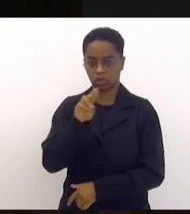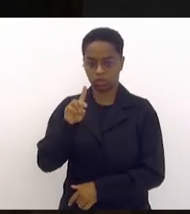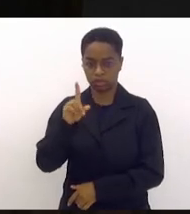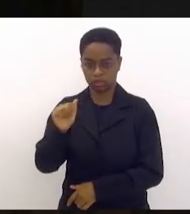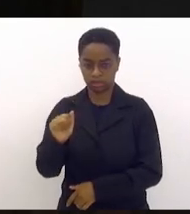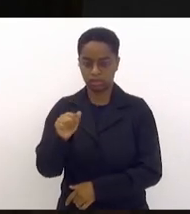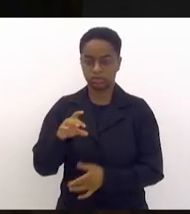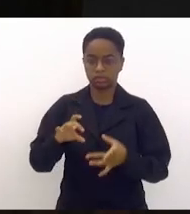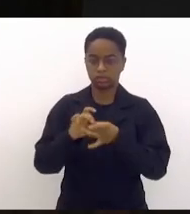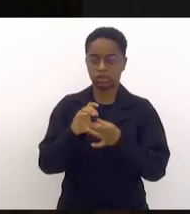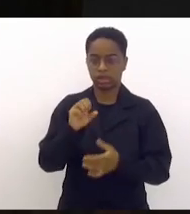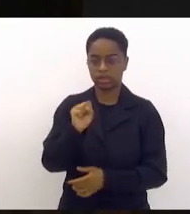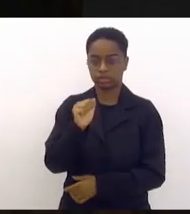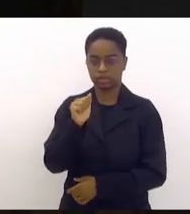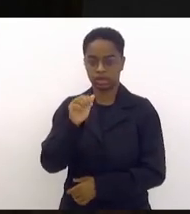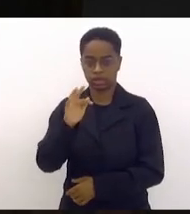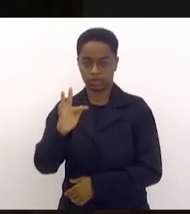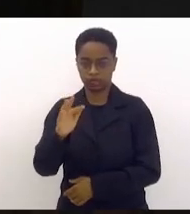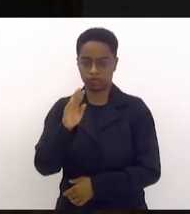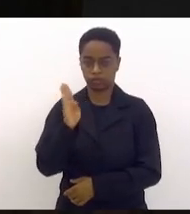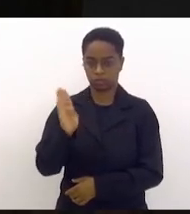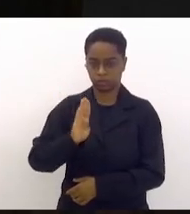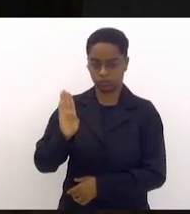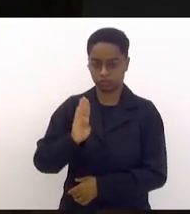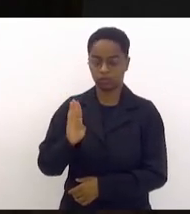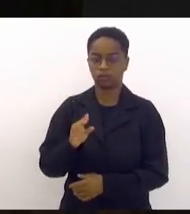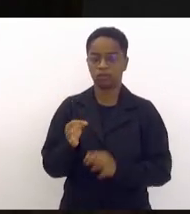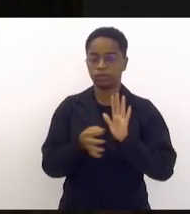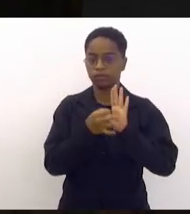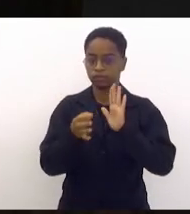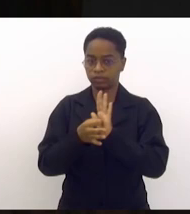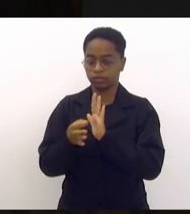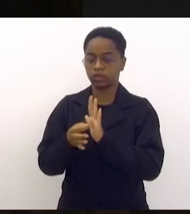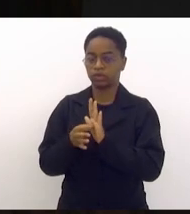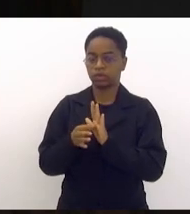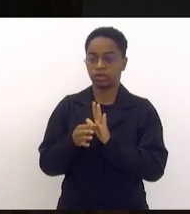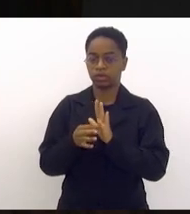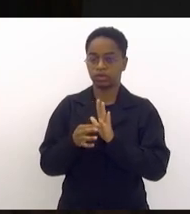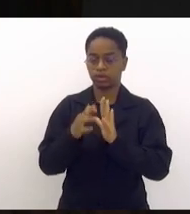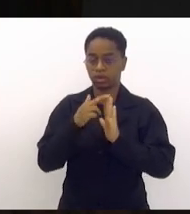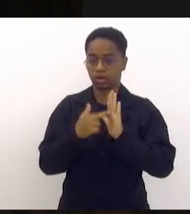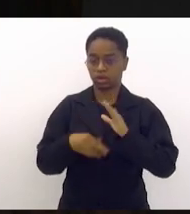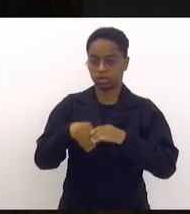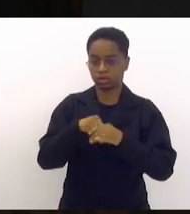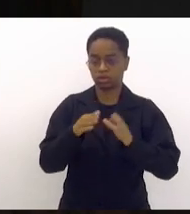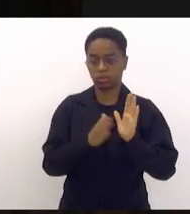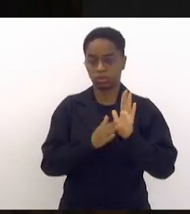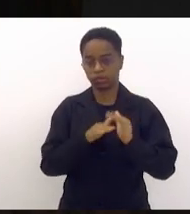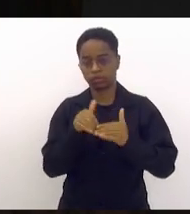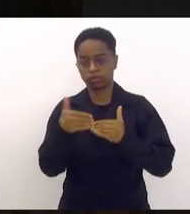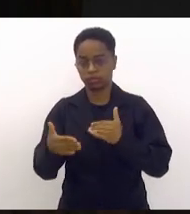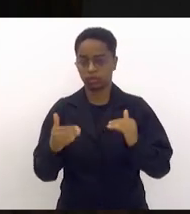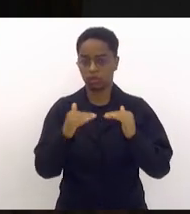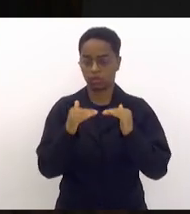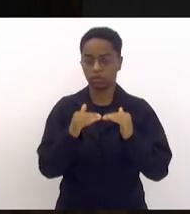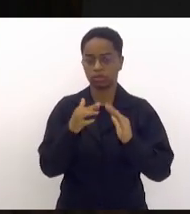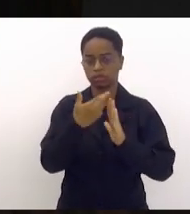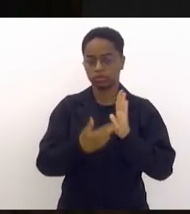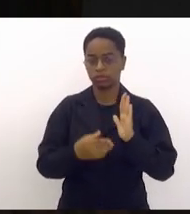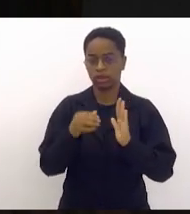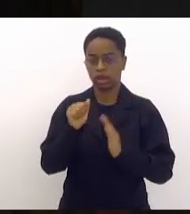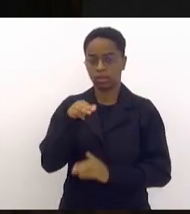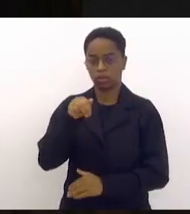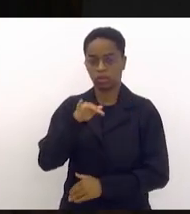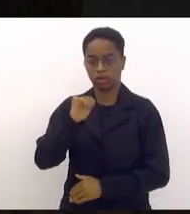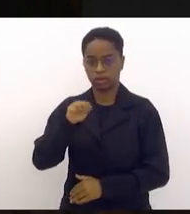da SAF Botafogo, parecer da comissão de normas internas, proposições externas, favorável. Relator, deputado Rodrigo Amorim, em discussão,